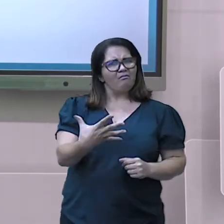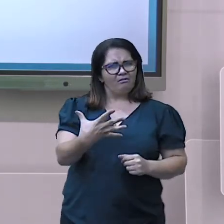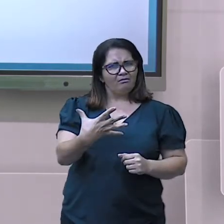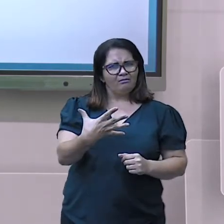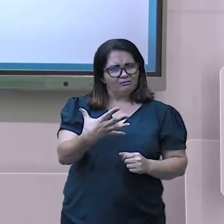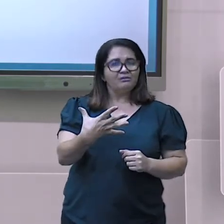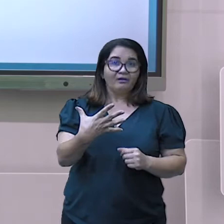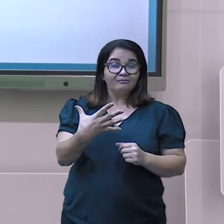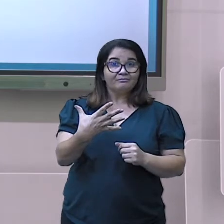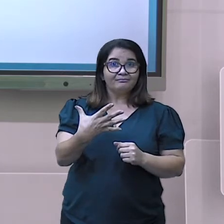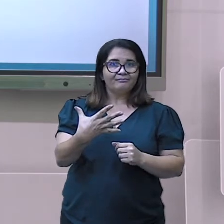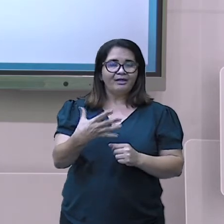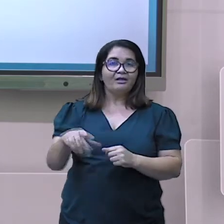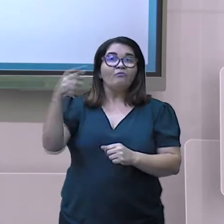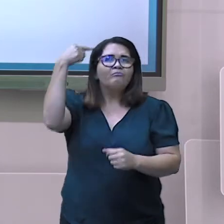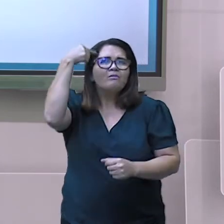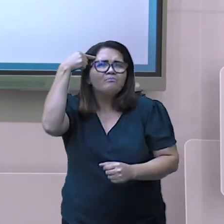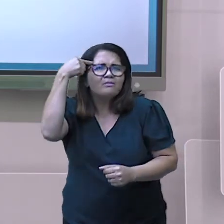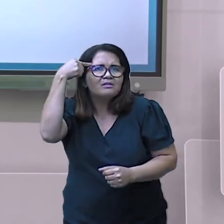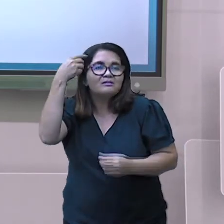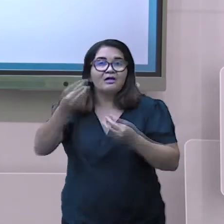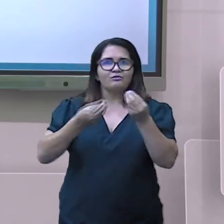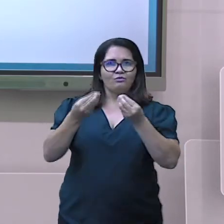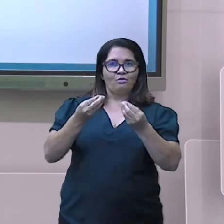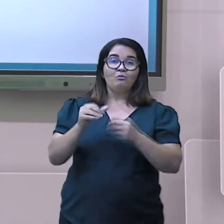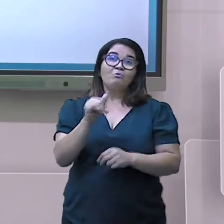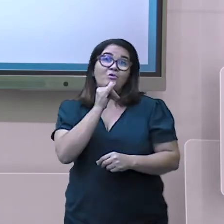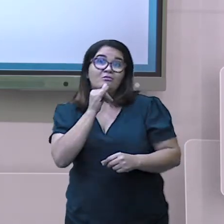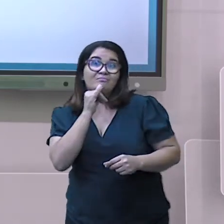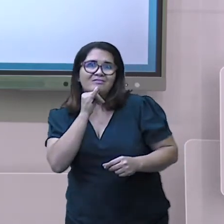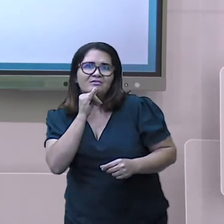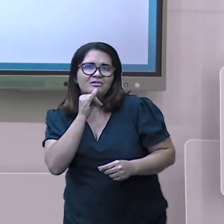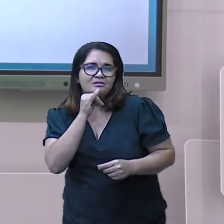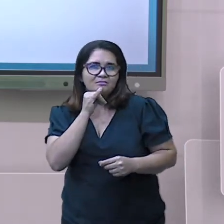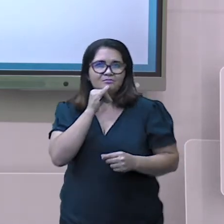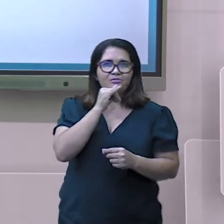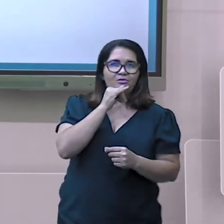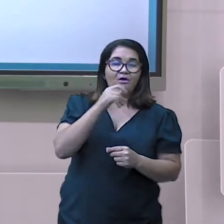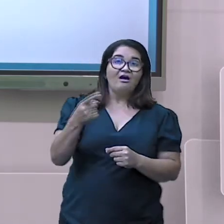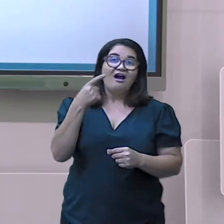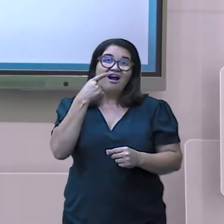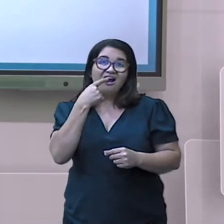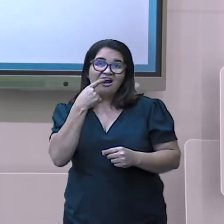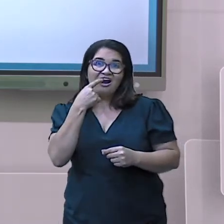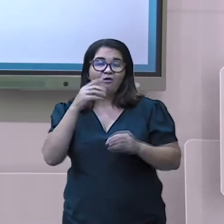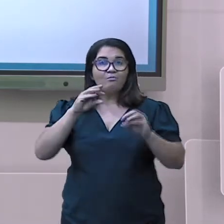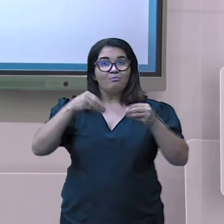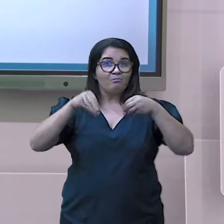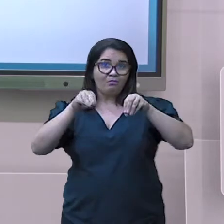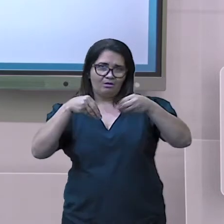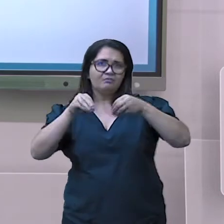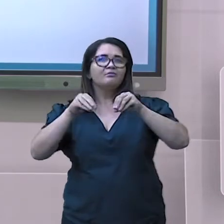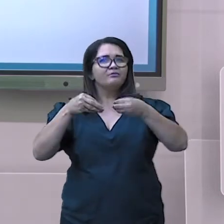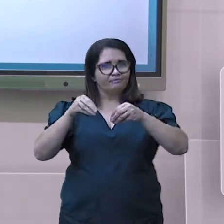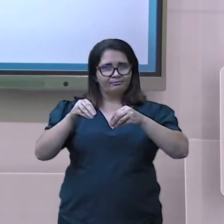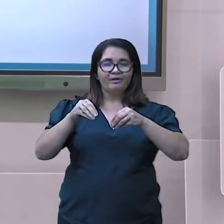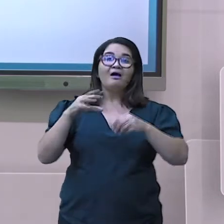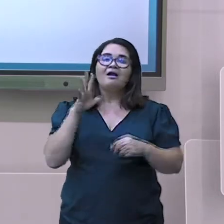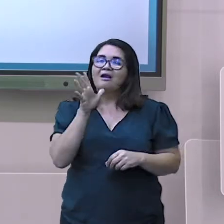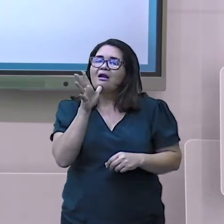saber de quem comprar os produtos ou de quem você vai contratar um serviço.